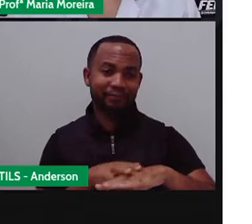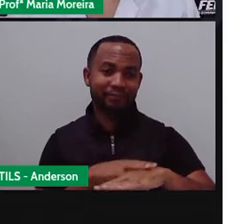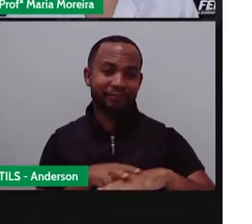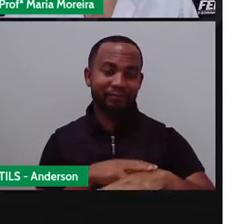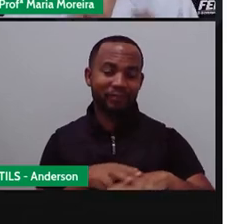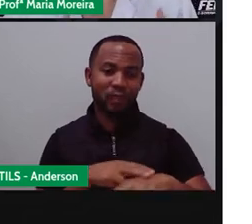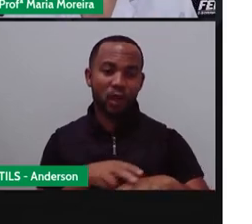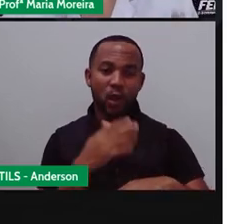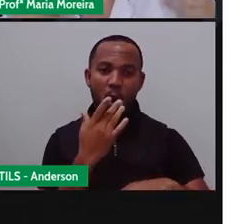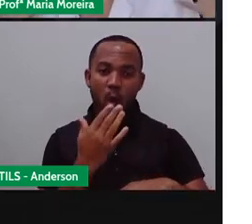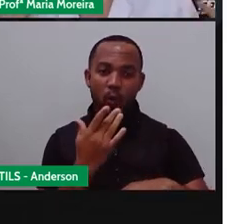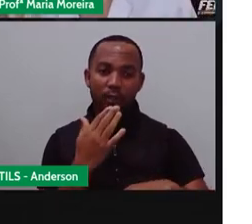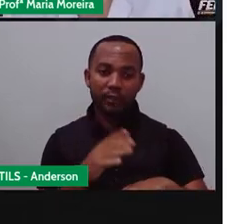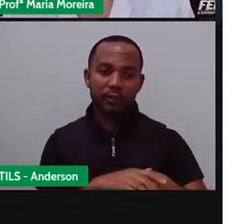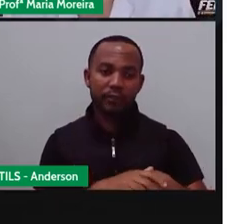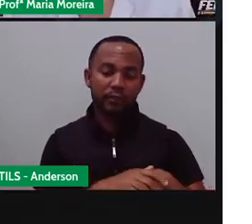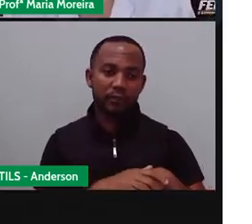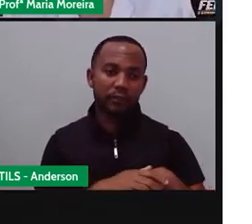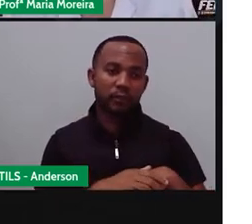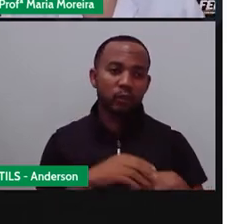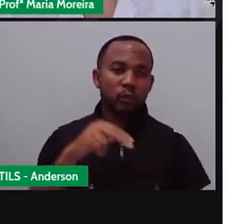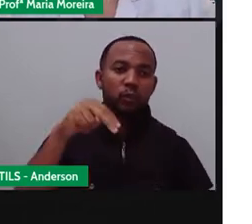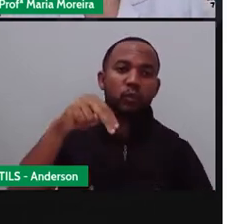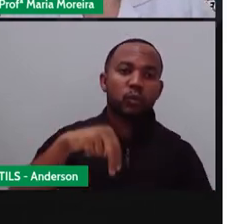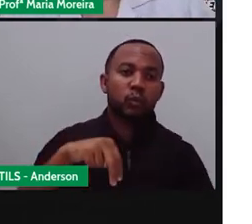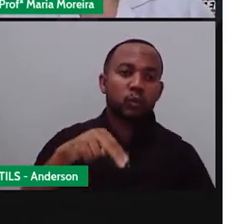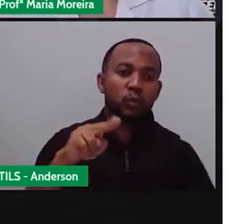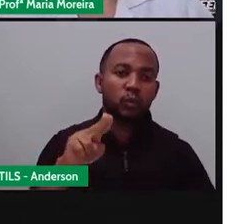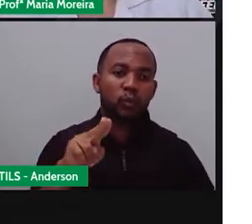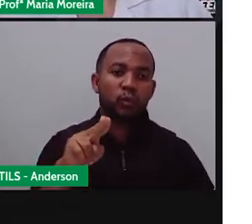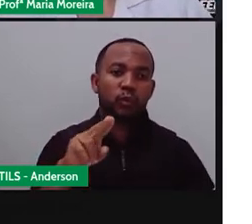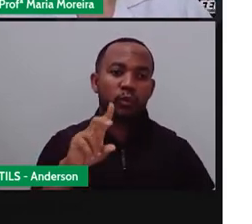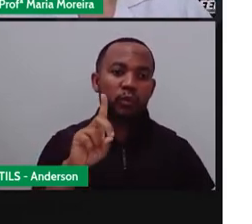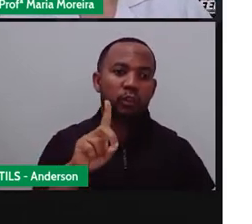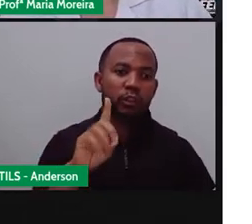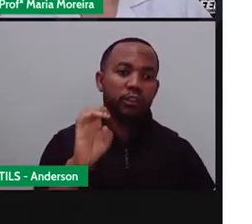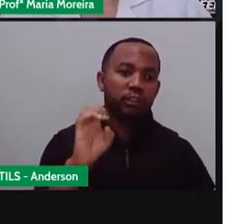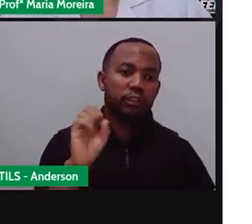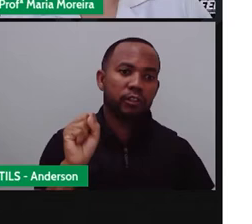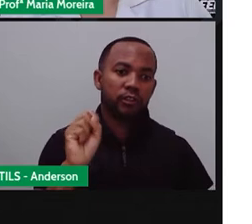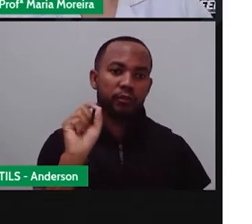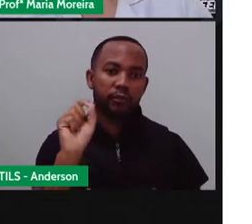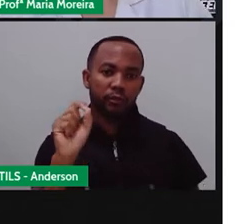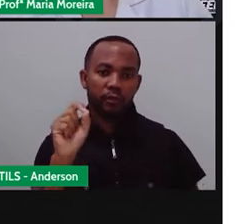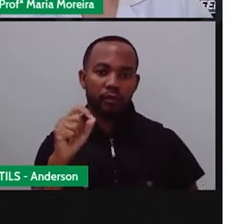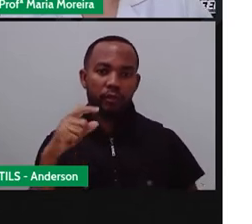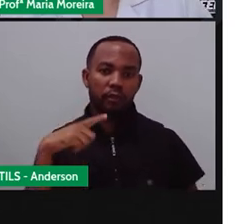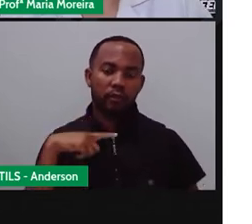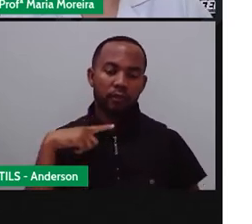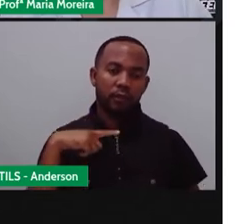Pois é, mas você... Ah, nude. Pois é. Nude são as cores que possuem o quê?